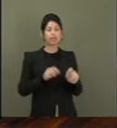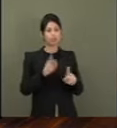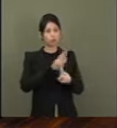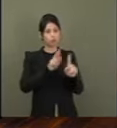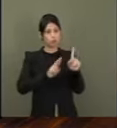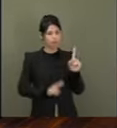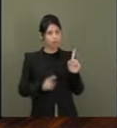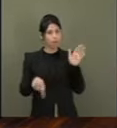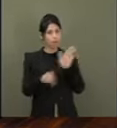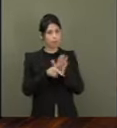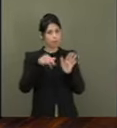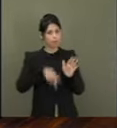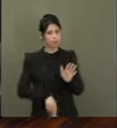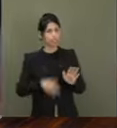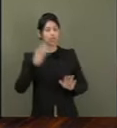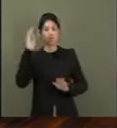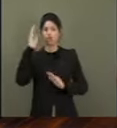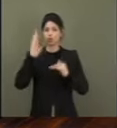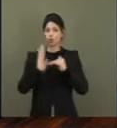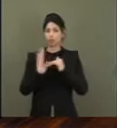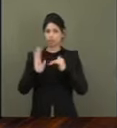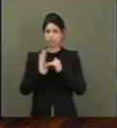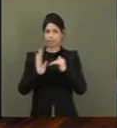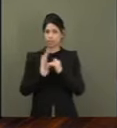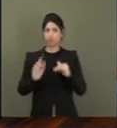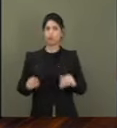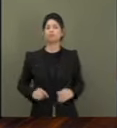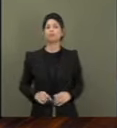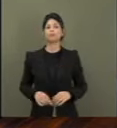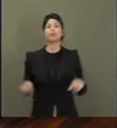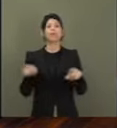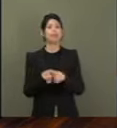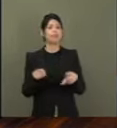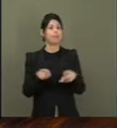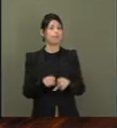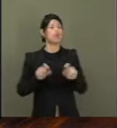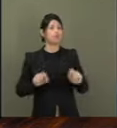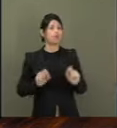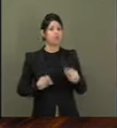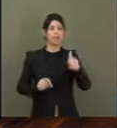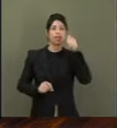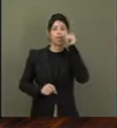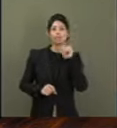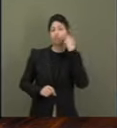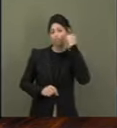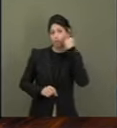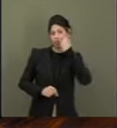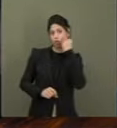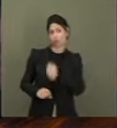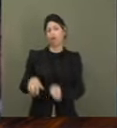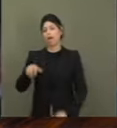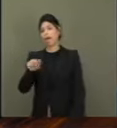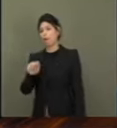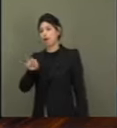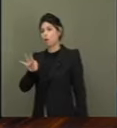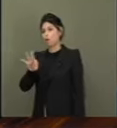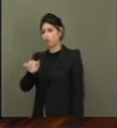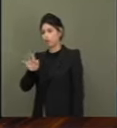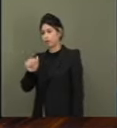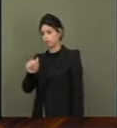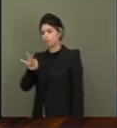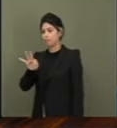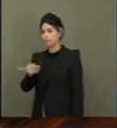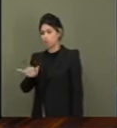no Senado. Senadoras Zenaide Maia, Tereza Leitão e Augusta Brito. Saldo os presidentes das